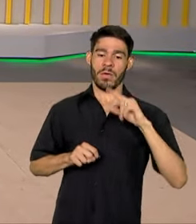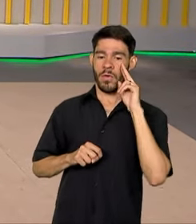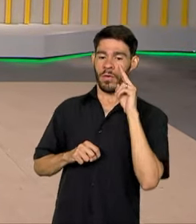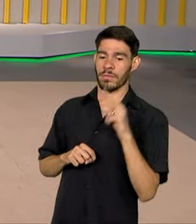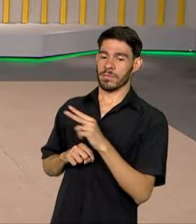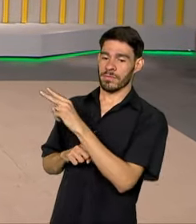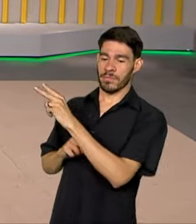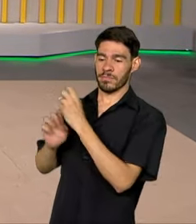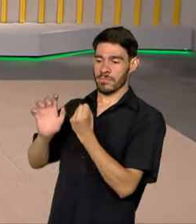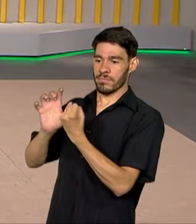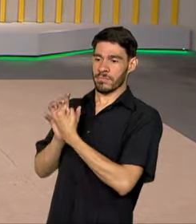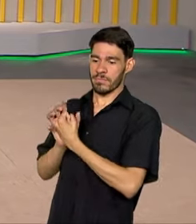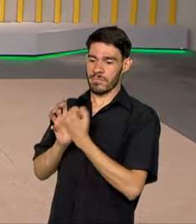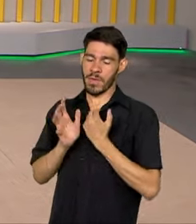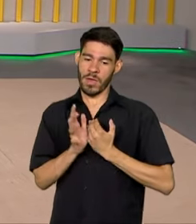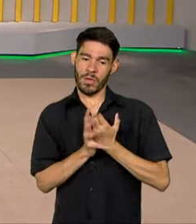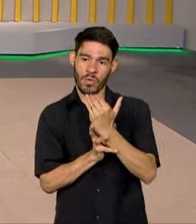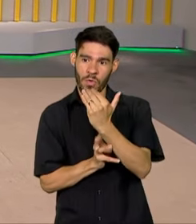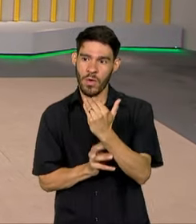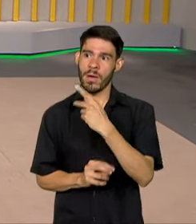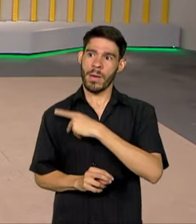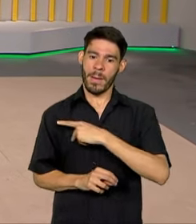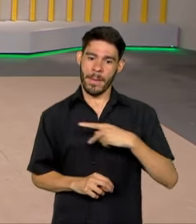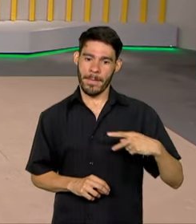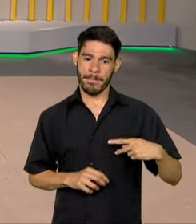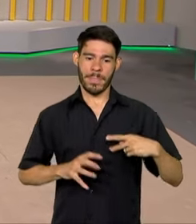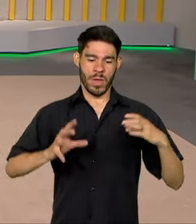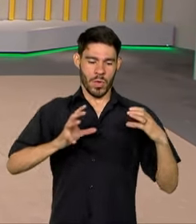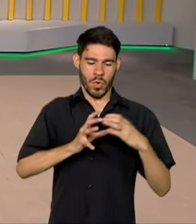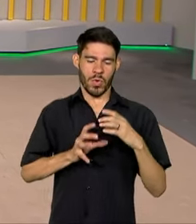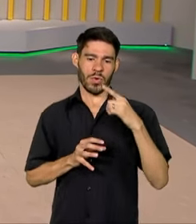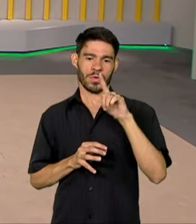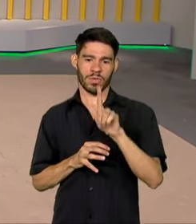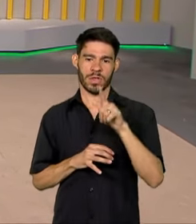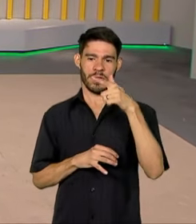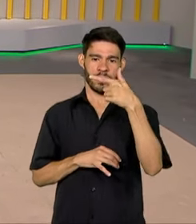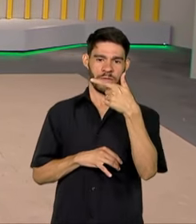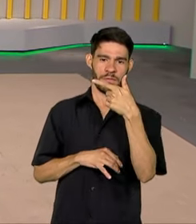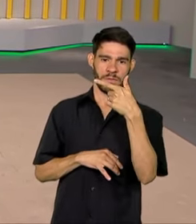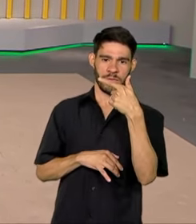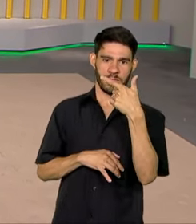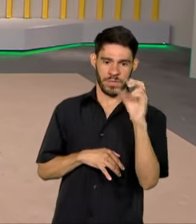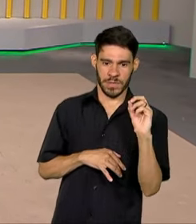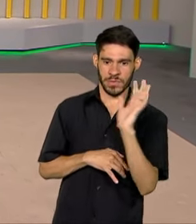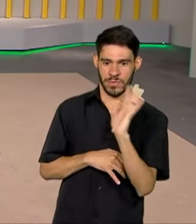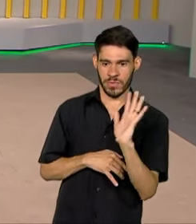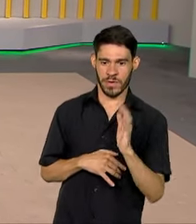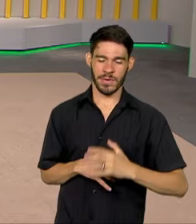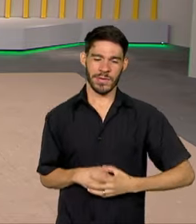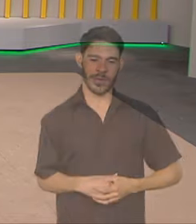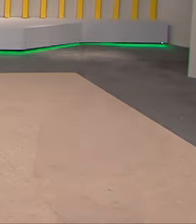tela para marcar o início da presidência do Brasil no G20. Tchau, tchau!